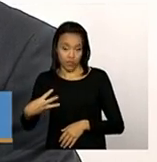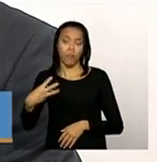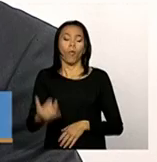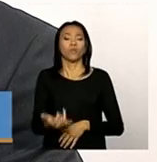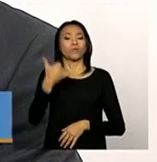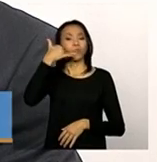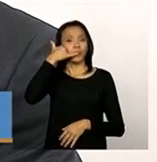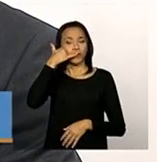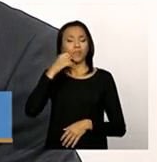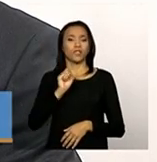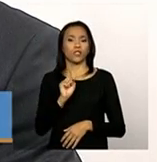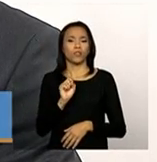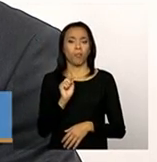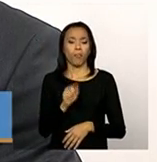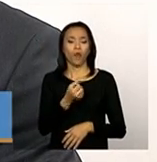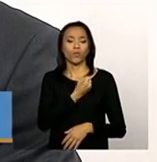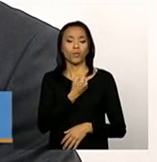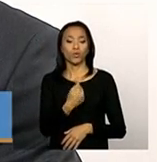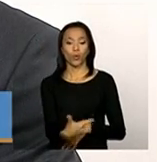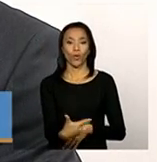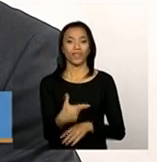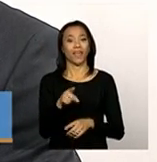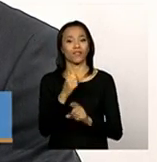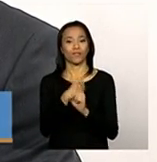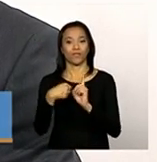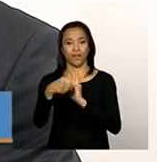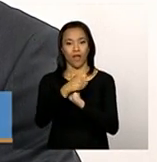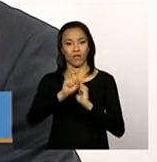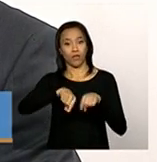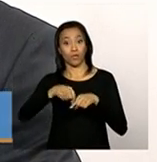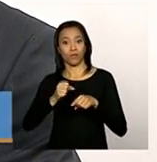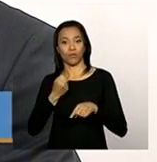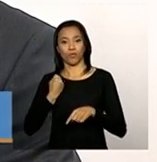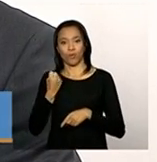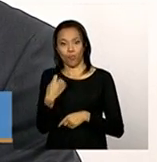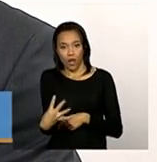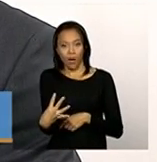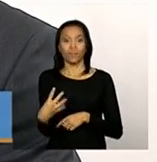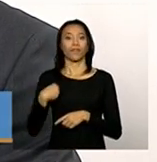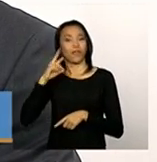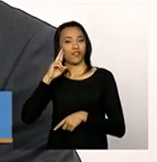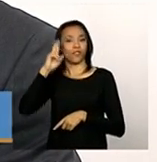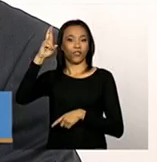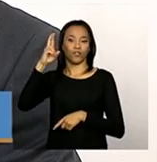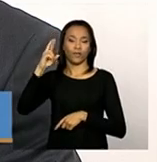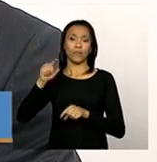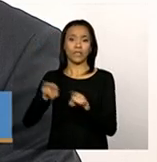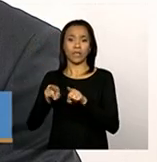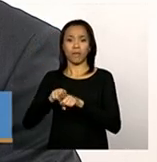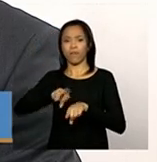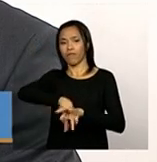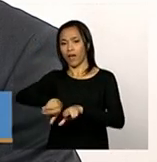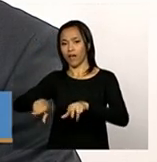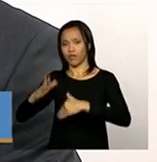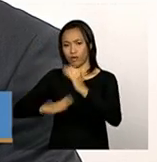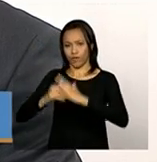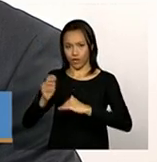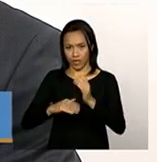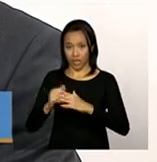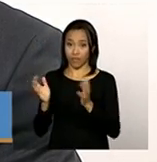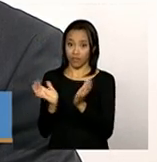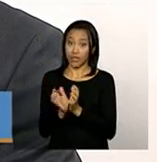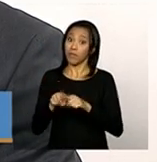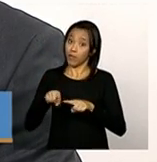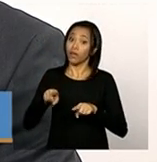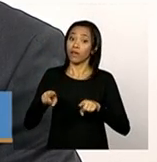Escolher a opção 2, da Assistência Social, e depois a opção 4, que são para os gestores, técnicos e conselheiros,